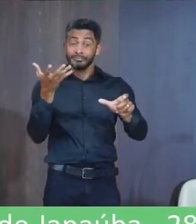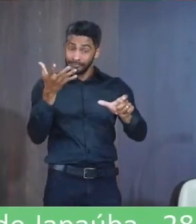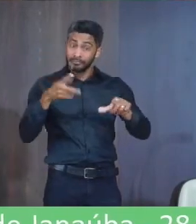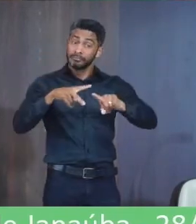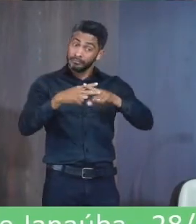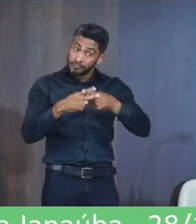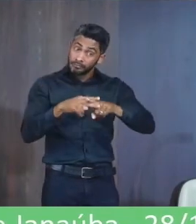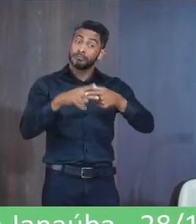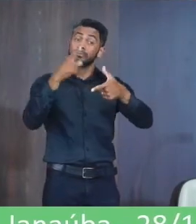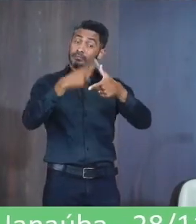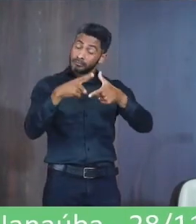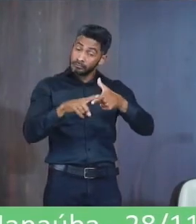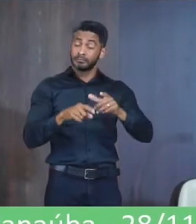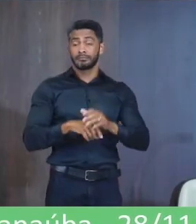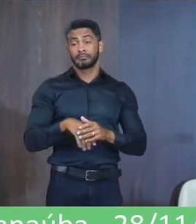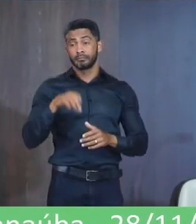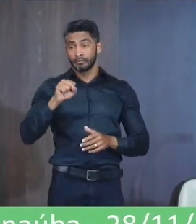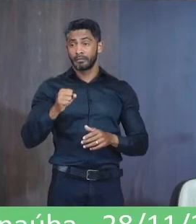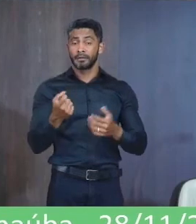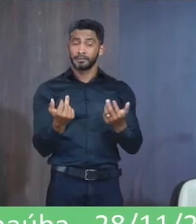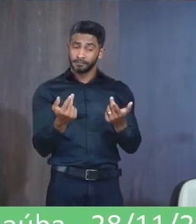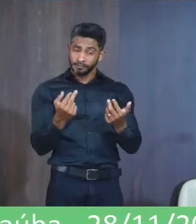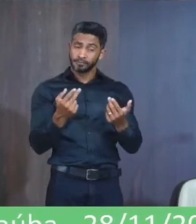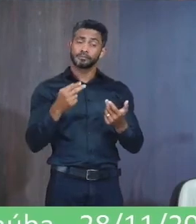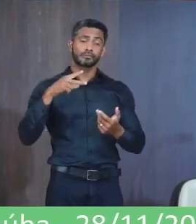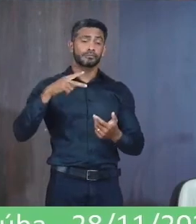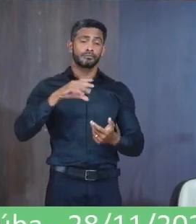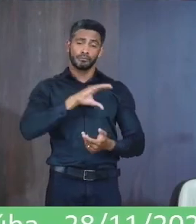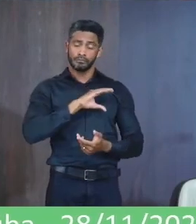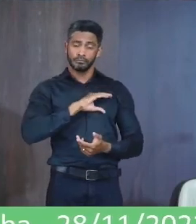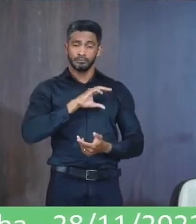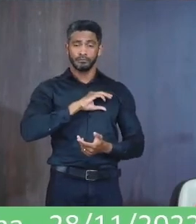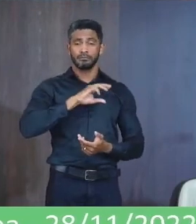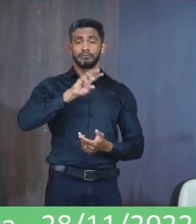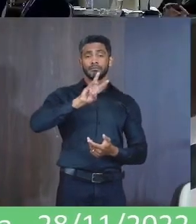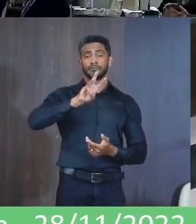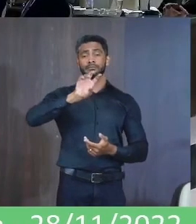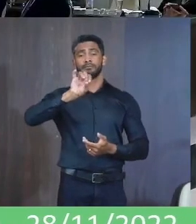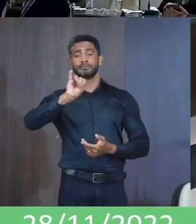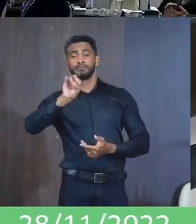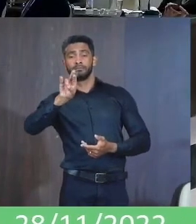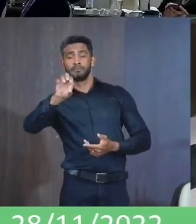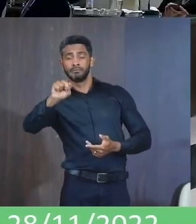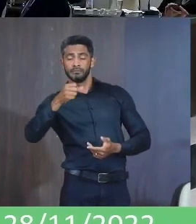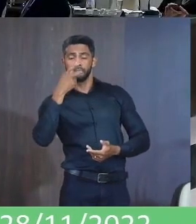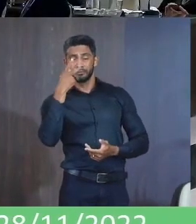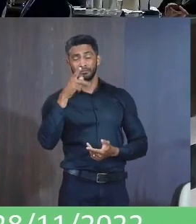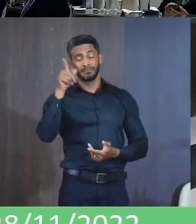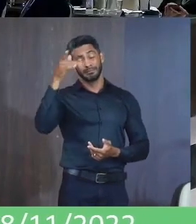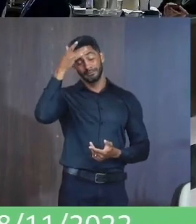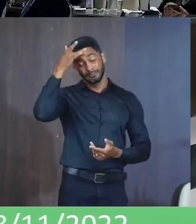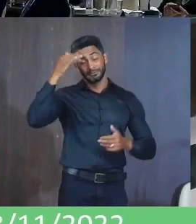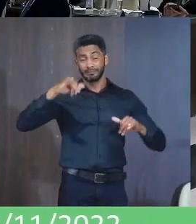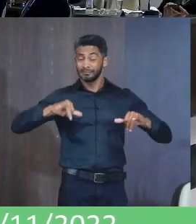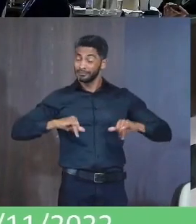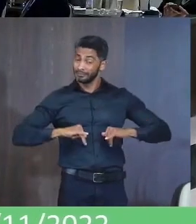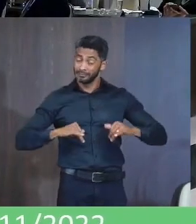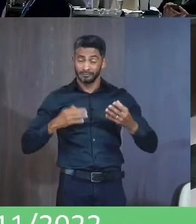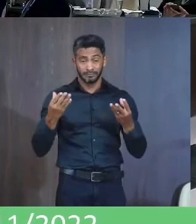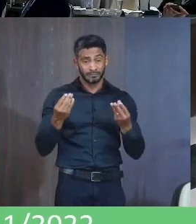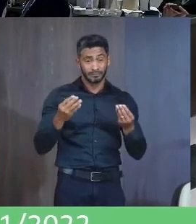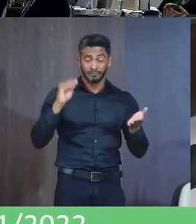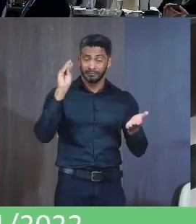solução Como o colega Luiz também falou Ali o pessoal Está sofrendo Um descaso Tamanho